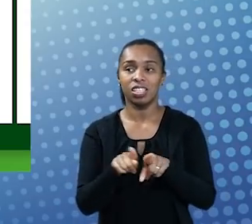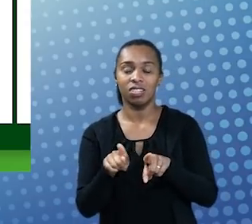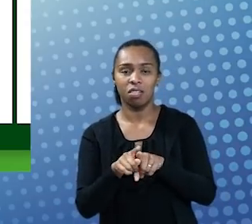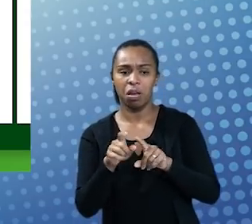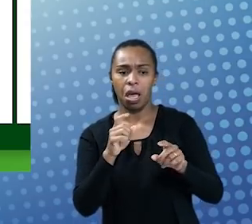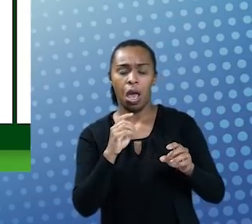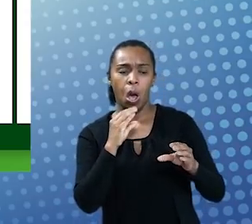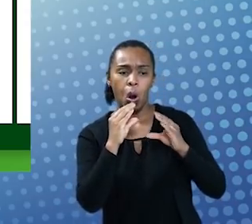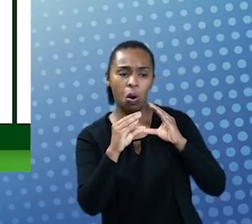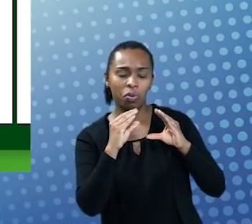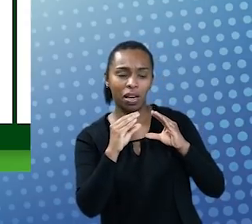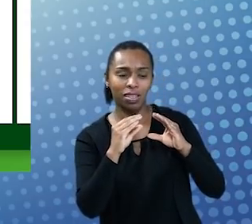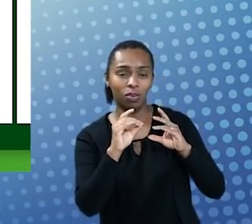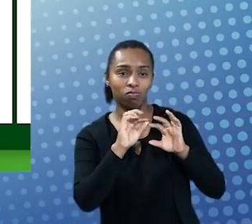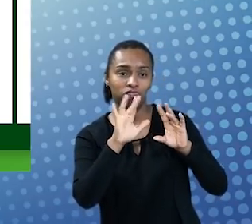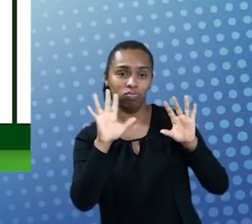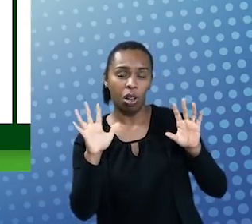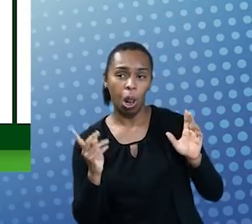analógica,